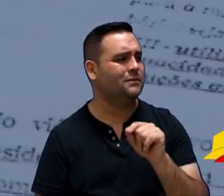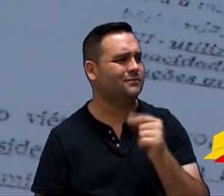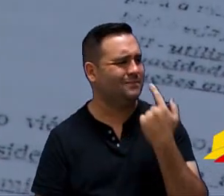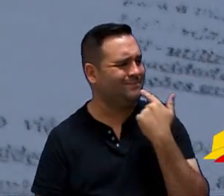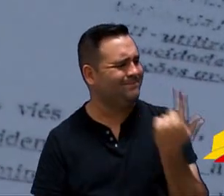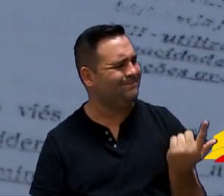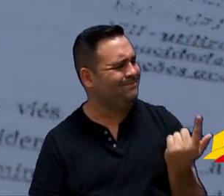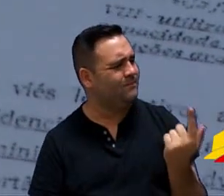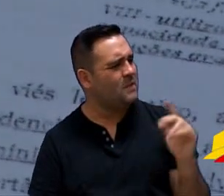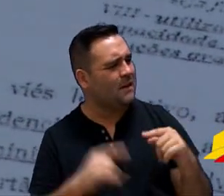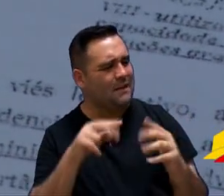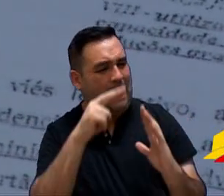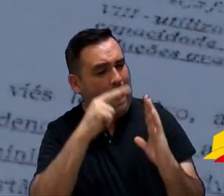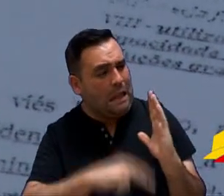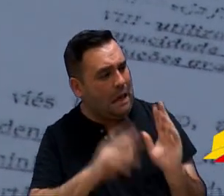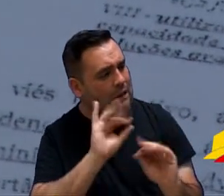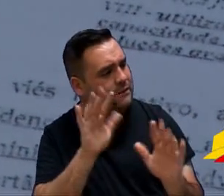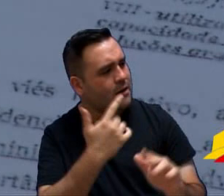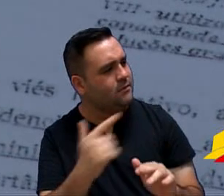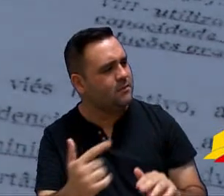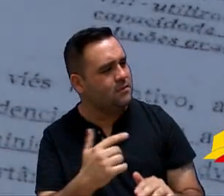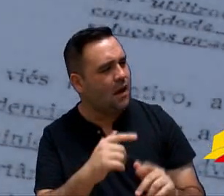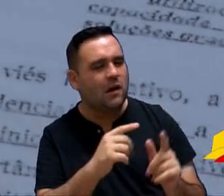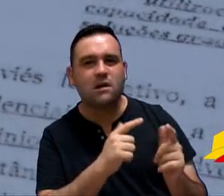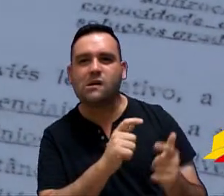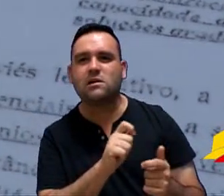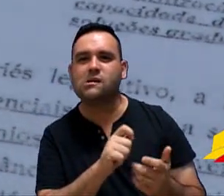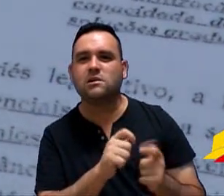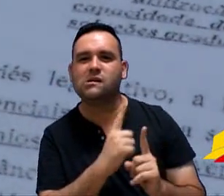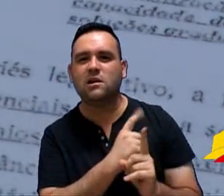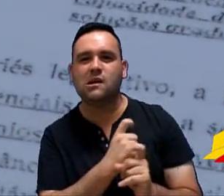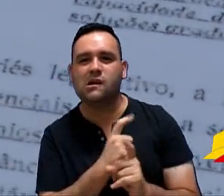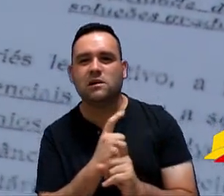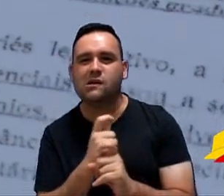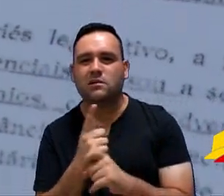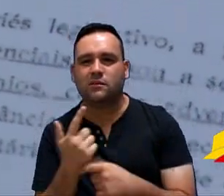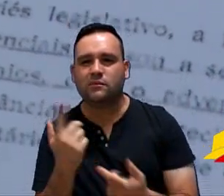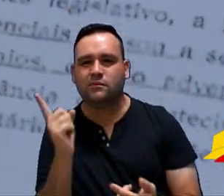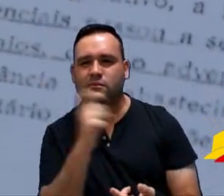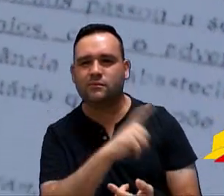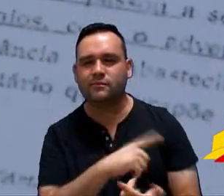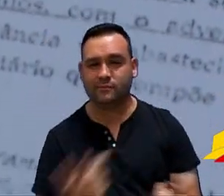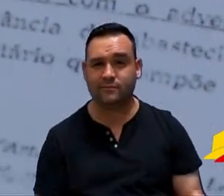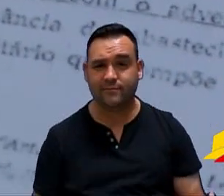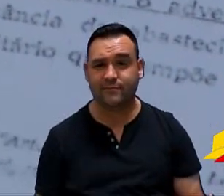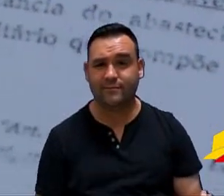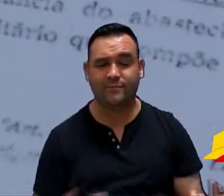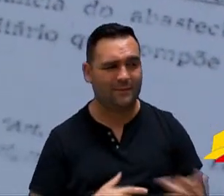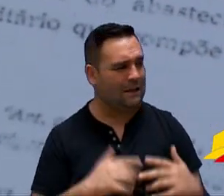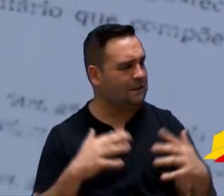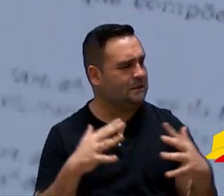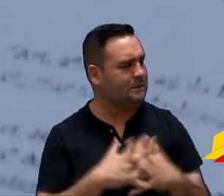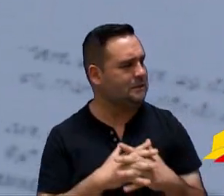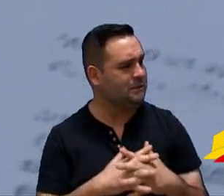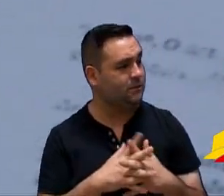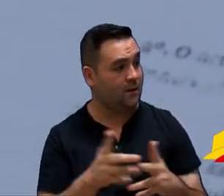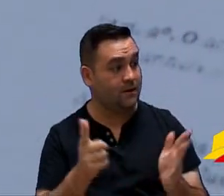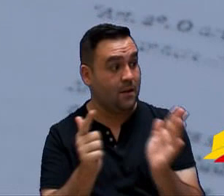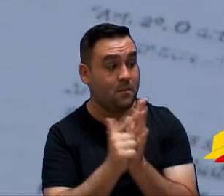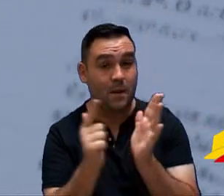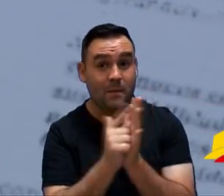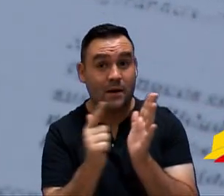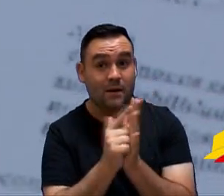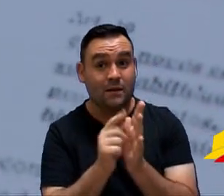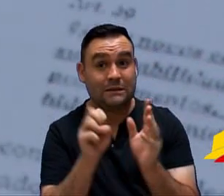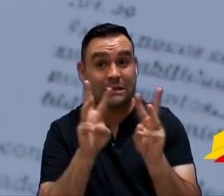mas muitas vezes é ilegível o que está escrito aqui. Né? Olha que complicado. Isso aqui é o que está no papel.